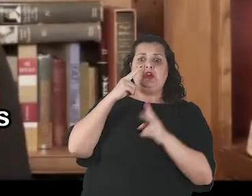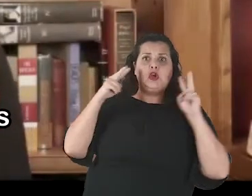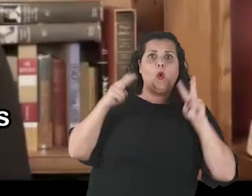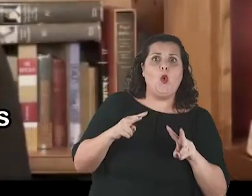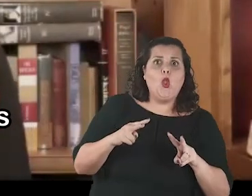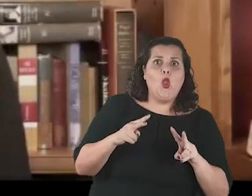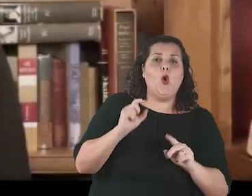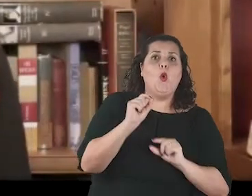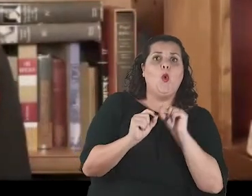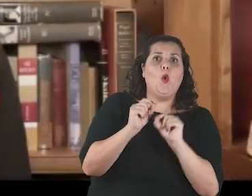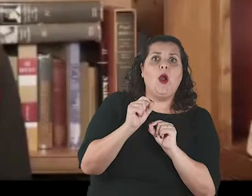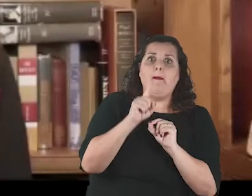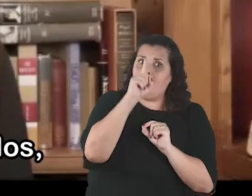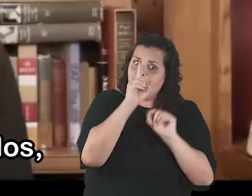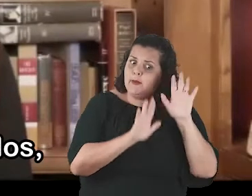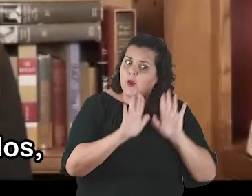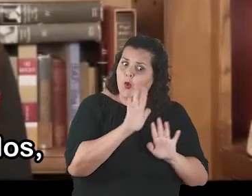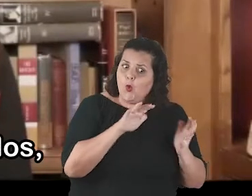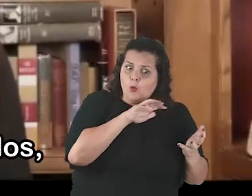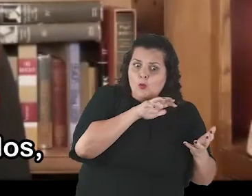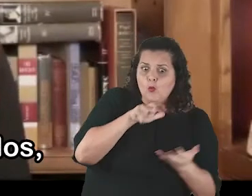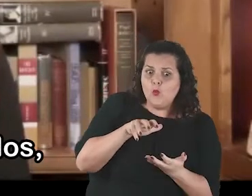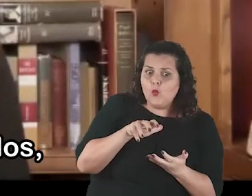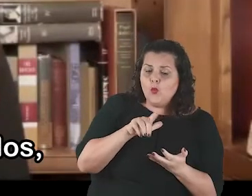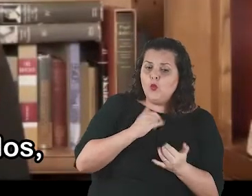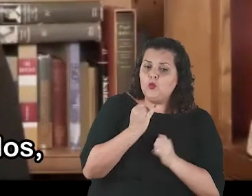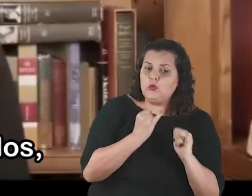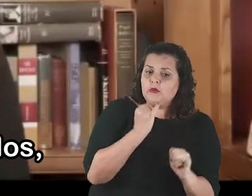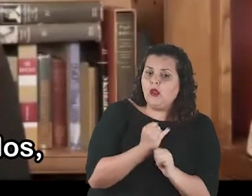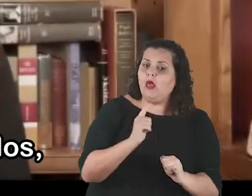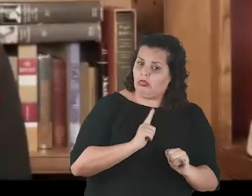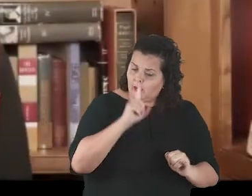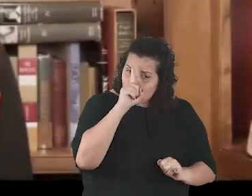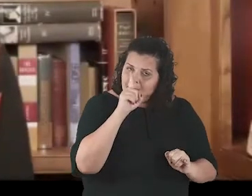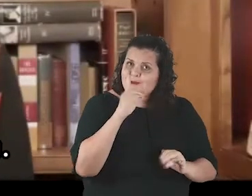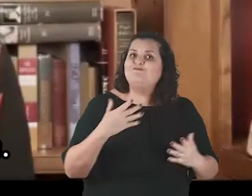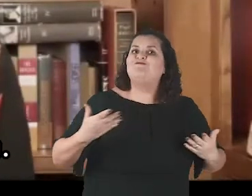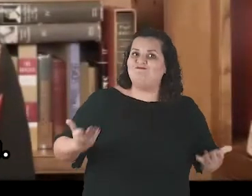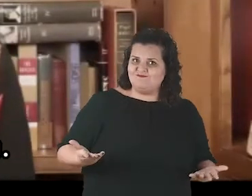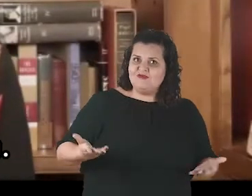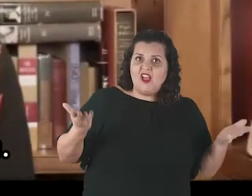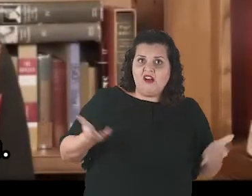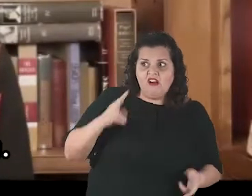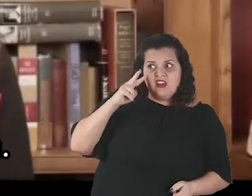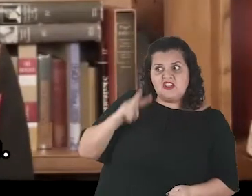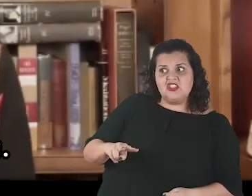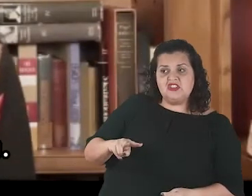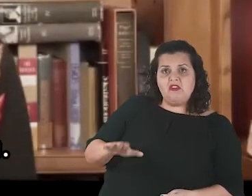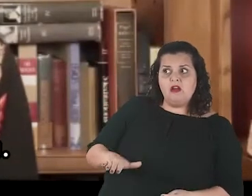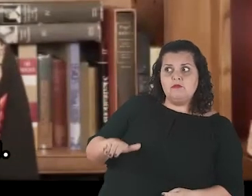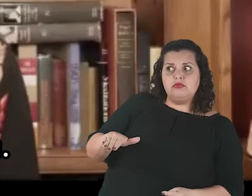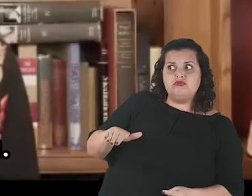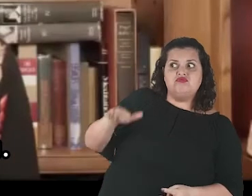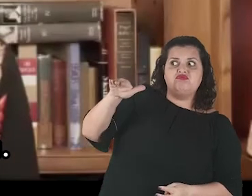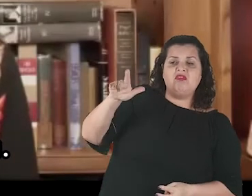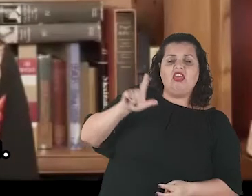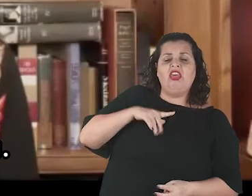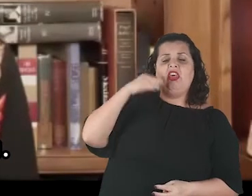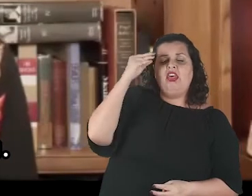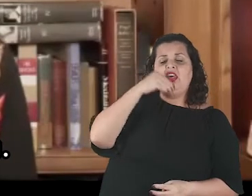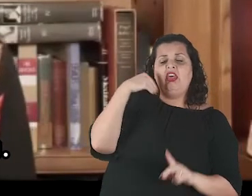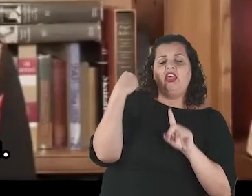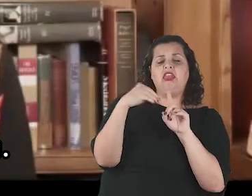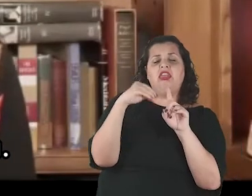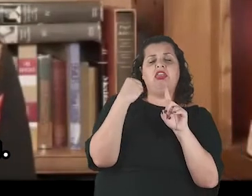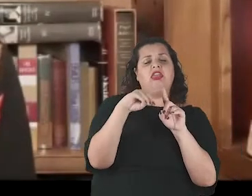cobaias frente aos perigos do mundo digital. Elas nos mostraram os resultados, tanto o que as